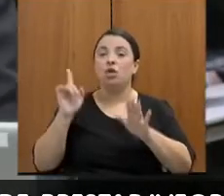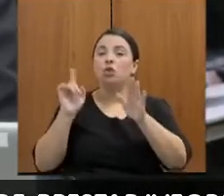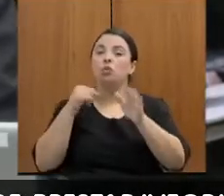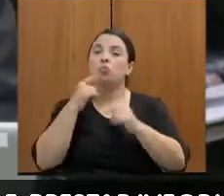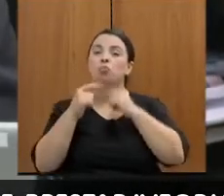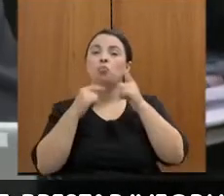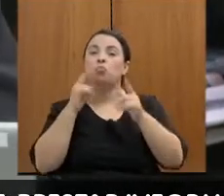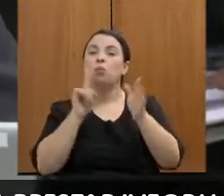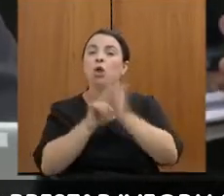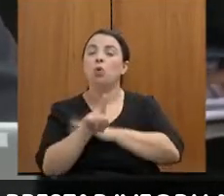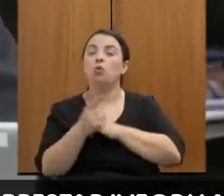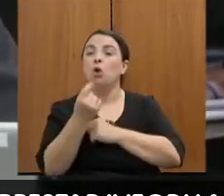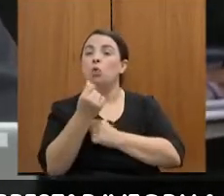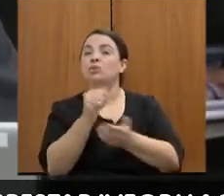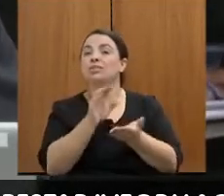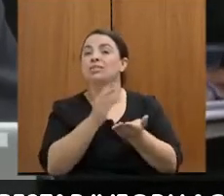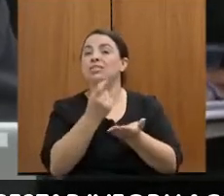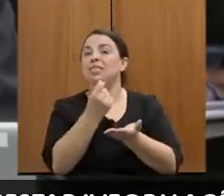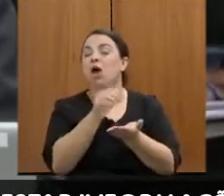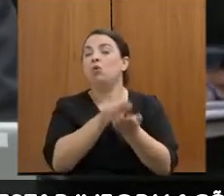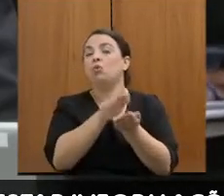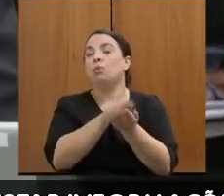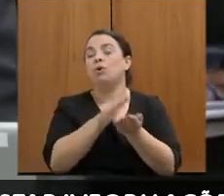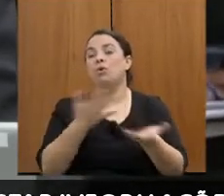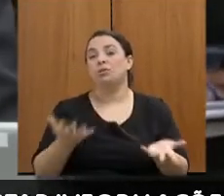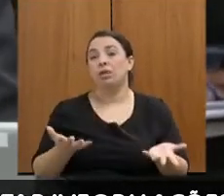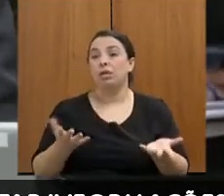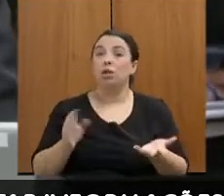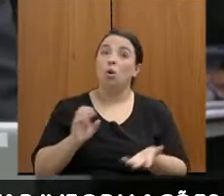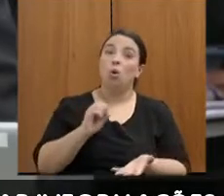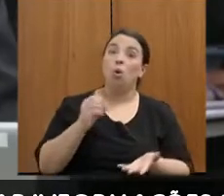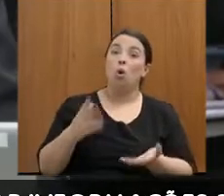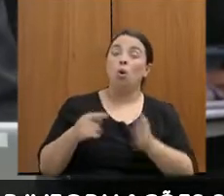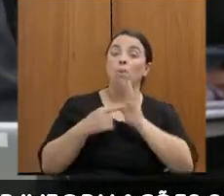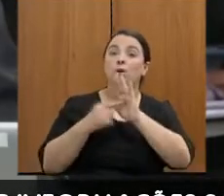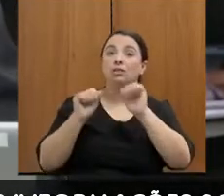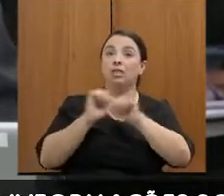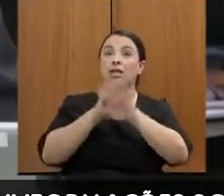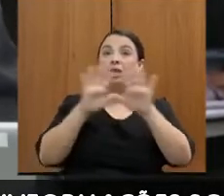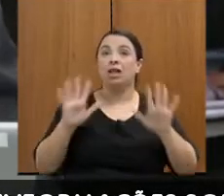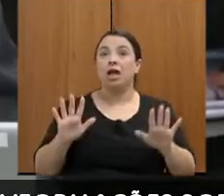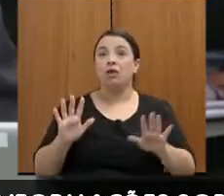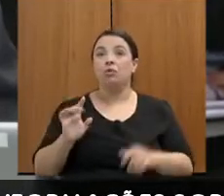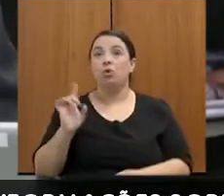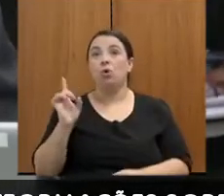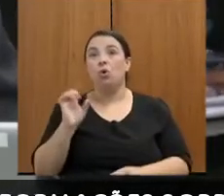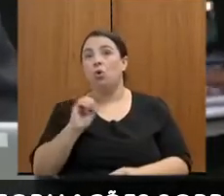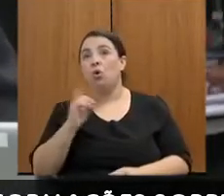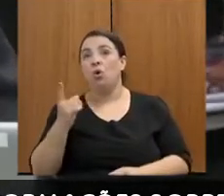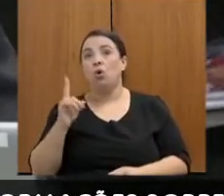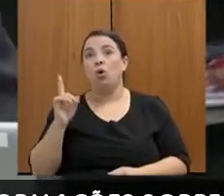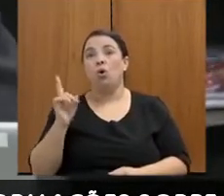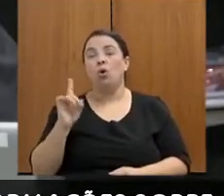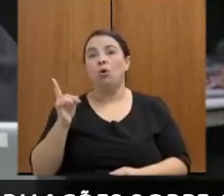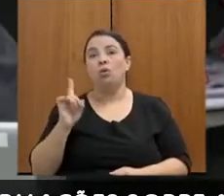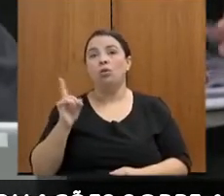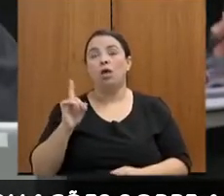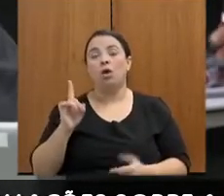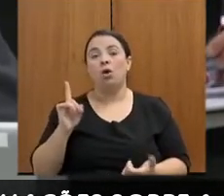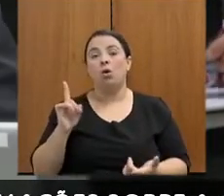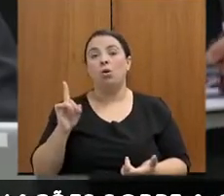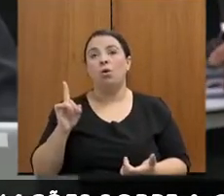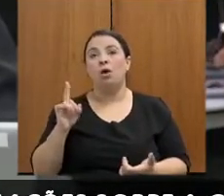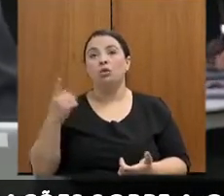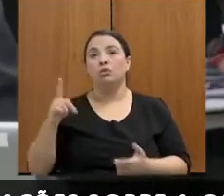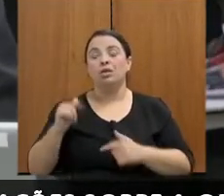Então, ou preze-se pela transparência ou não seja de forma das suas atitudes não condizer com